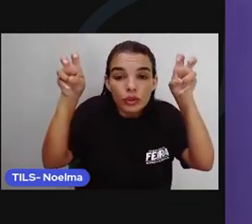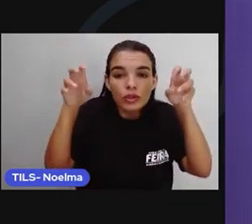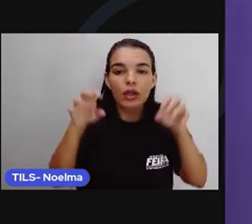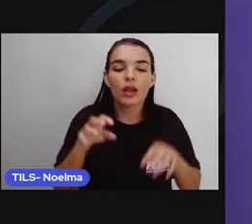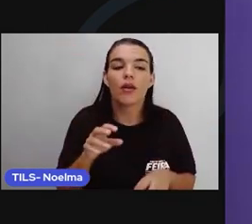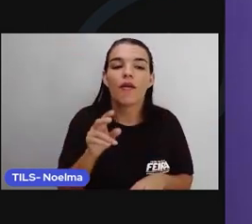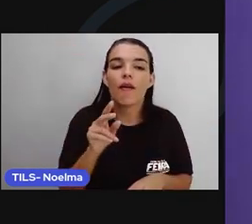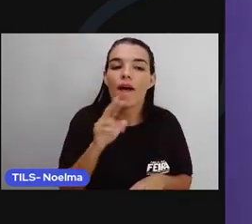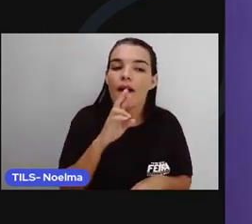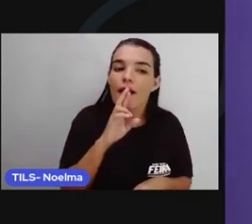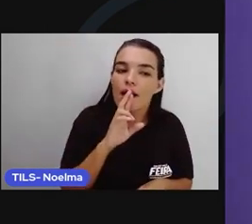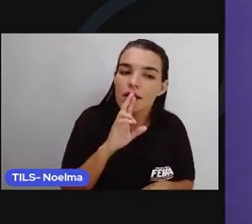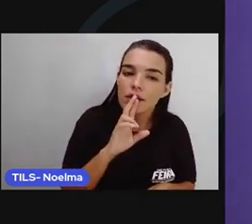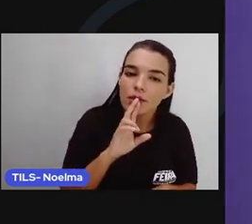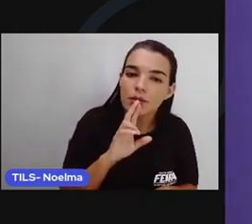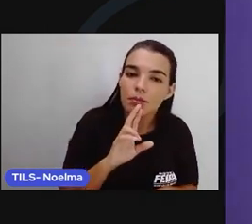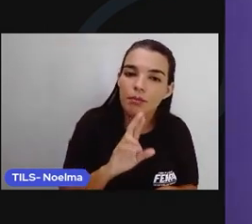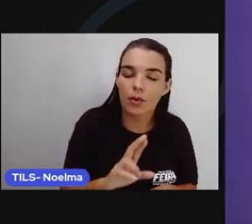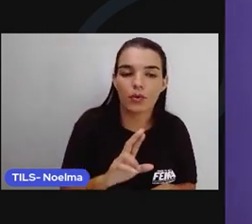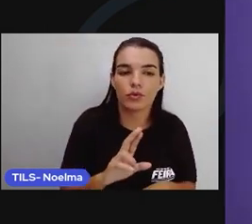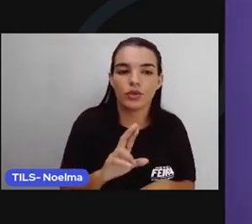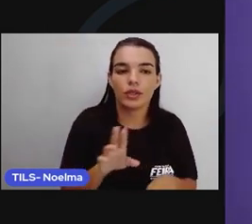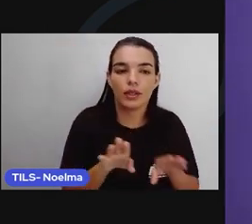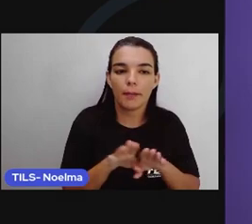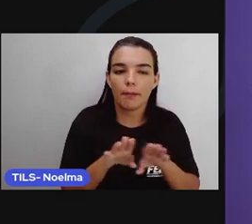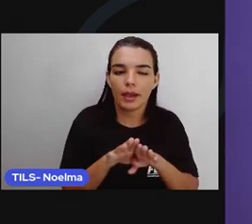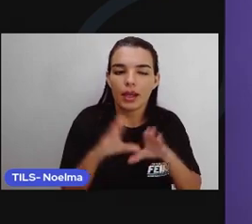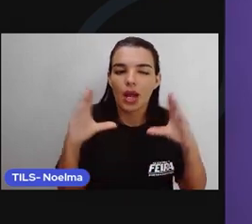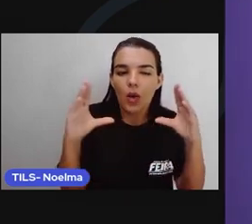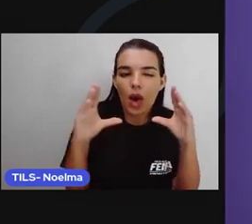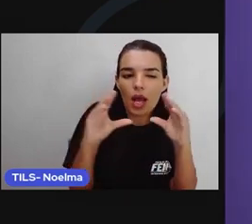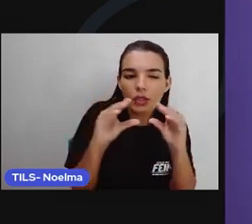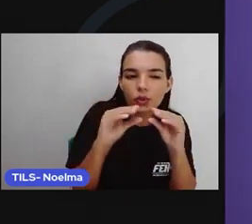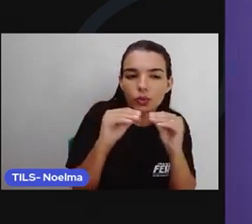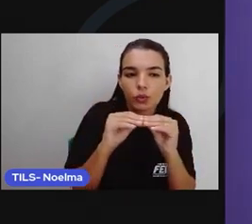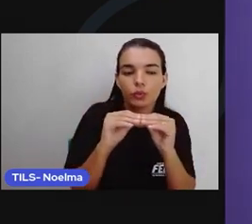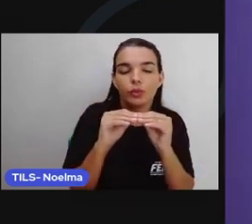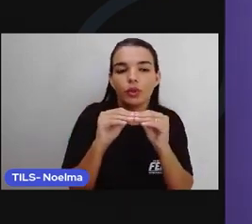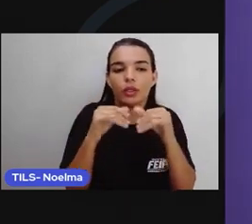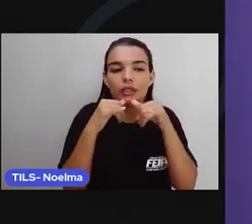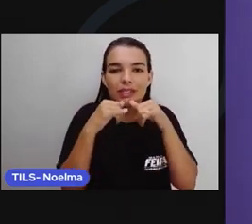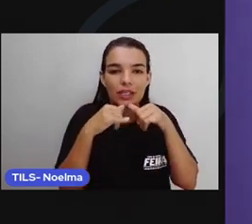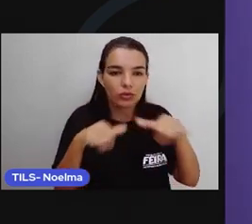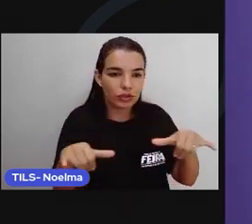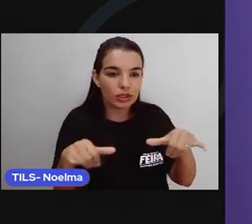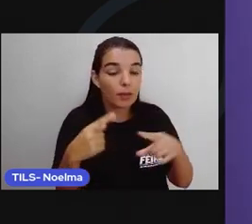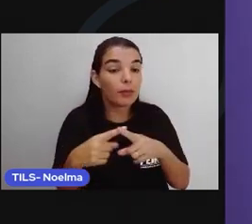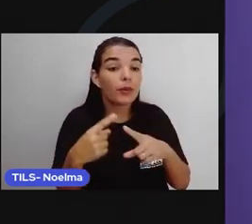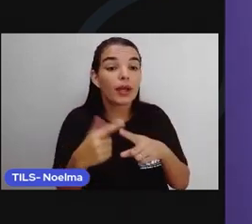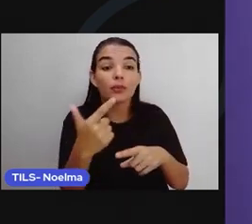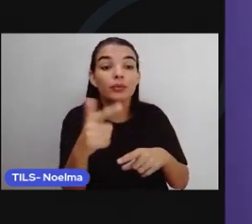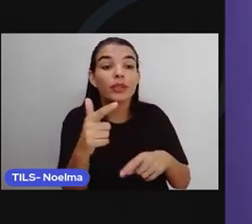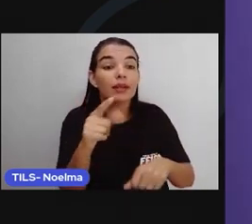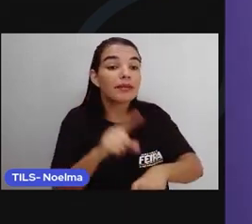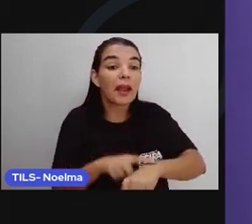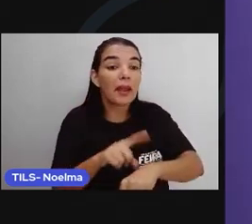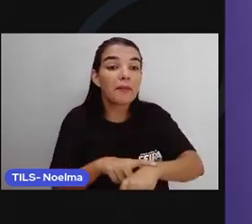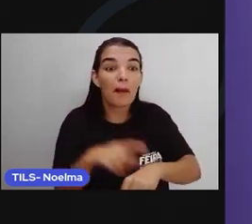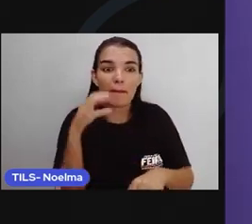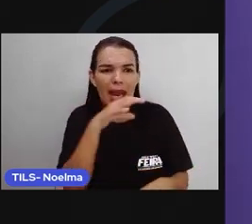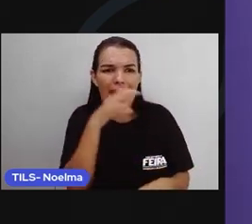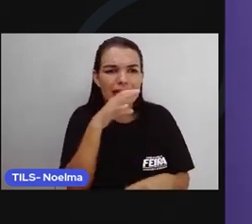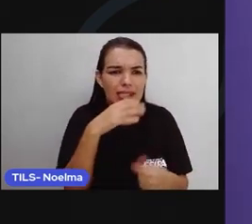pelo subtítulo, você consegue resumir toda a notícia. Ah, tô com pressa, não tem tempo para ler esse texto aqui. Se você ler o subtítulo,